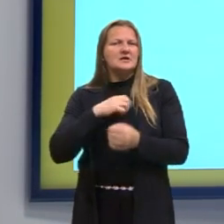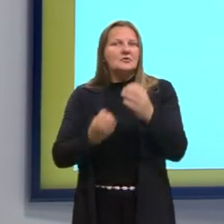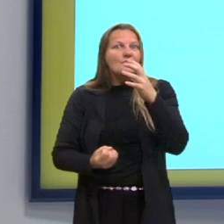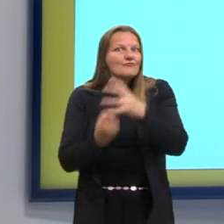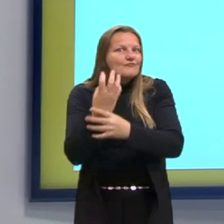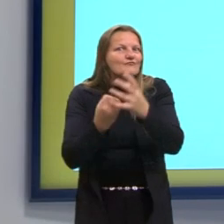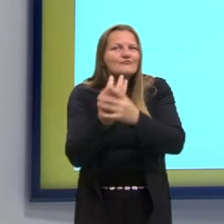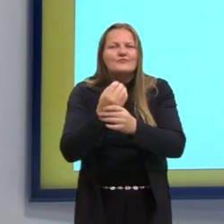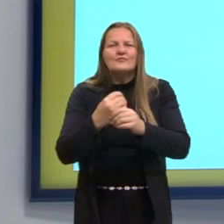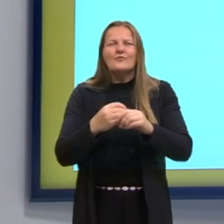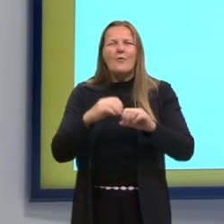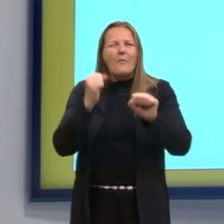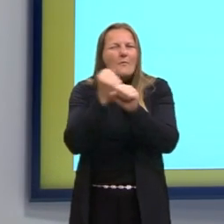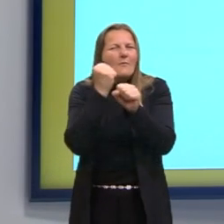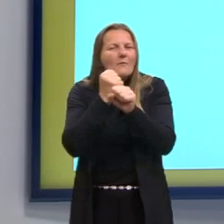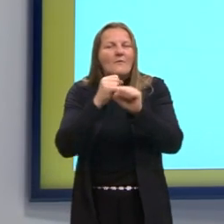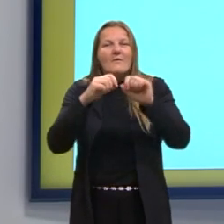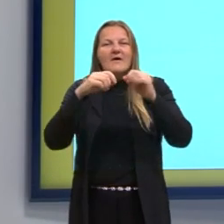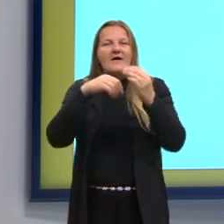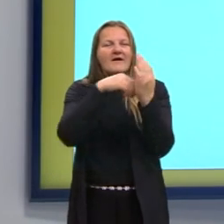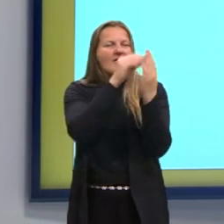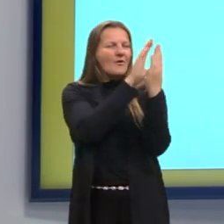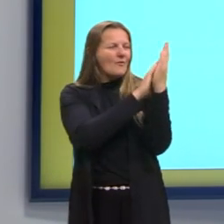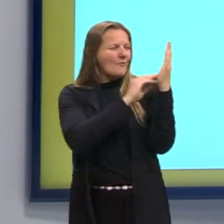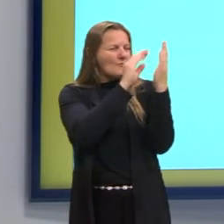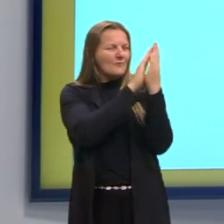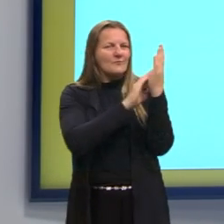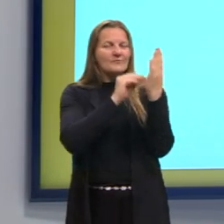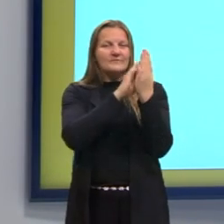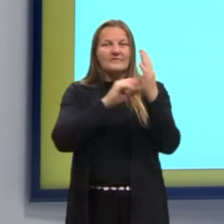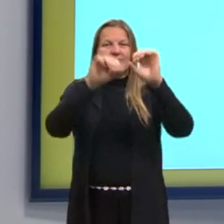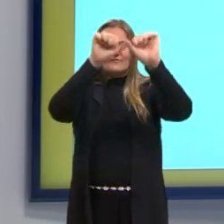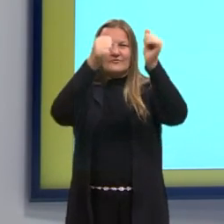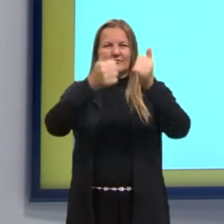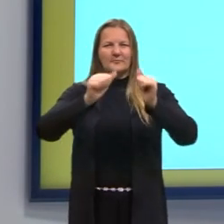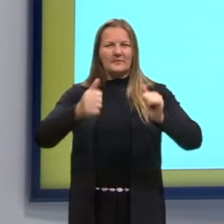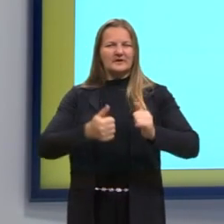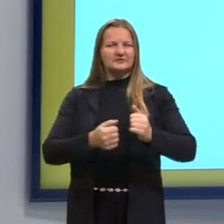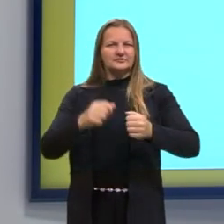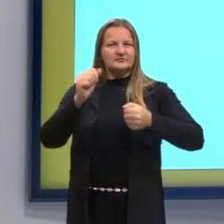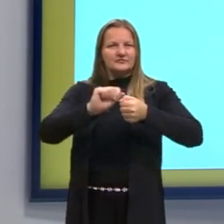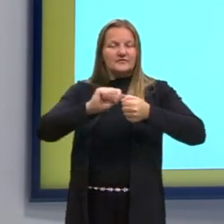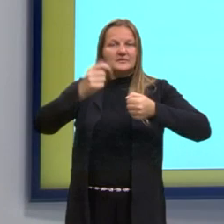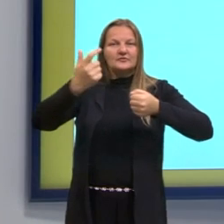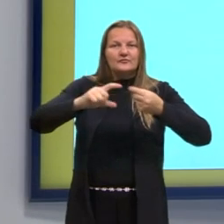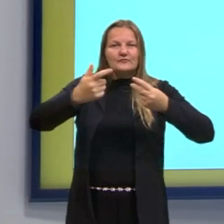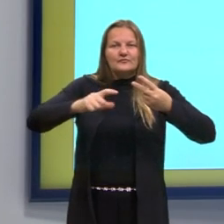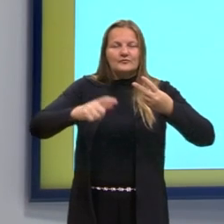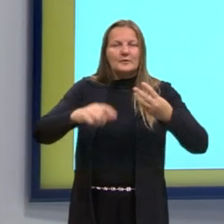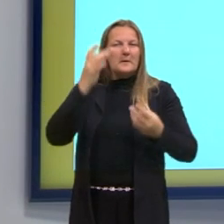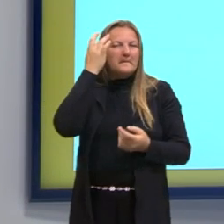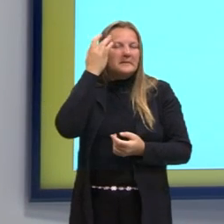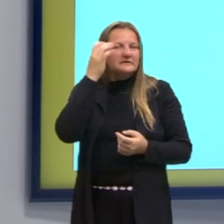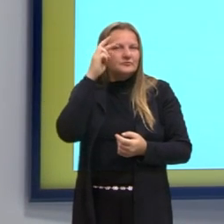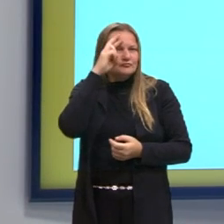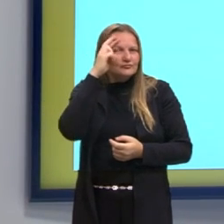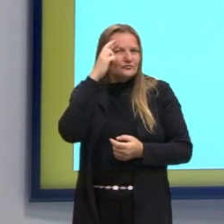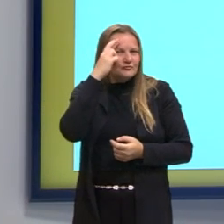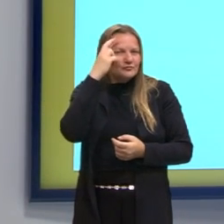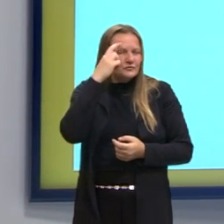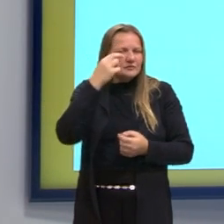imagens se repetiam com diferentes tamanhos, induzindo ao raciocínio de